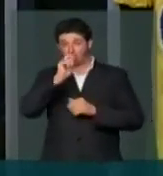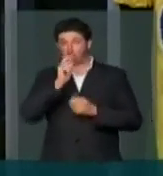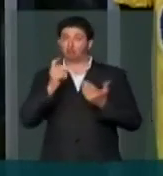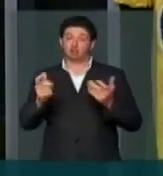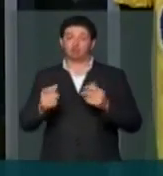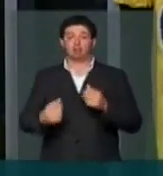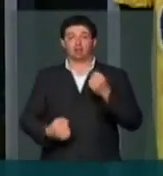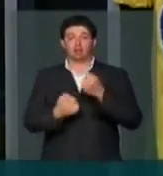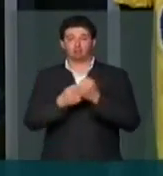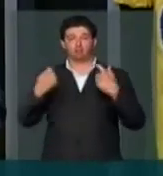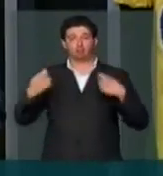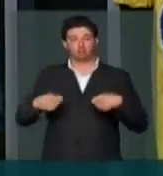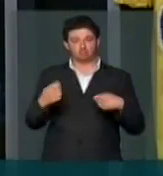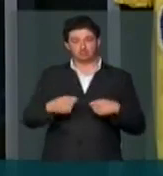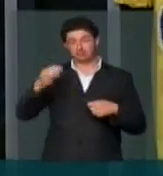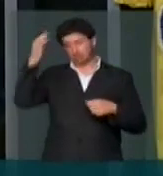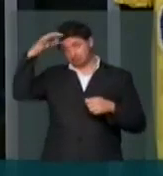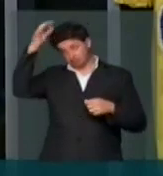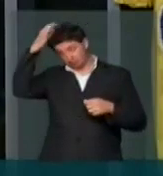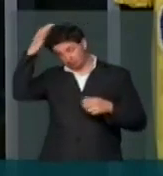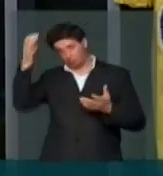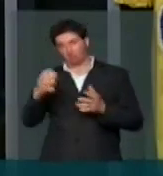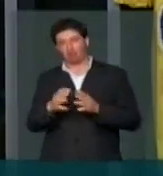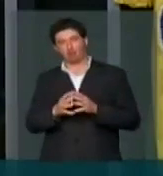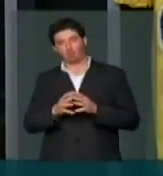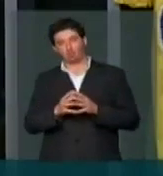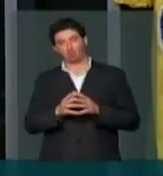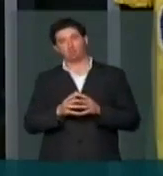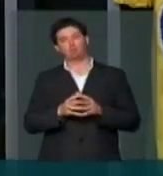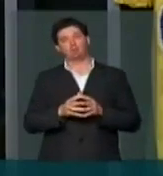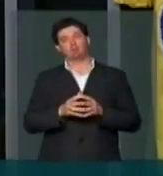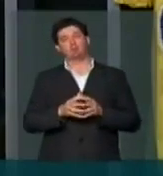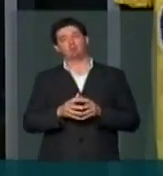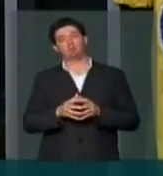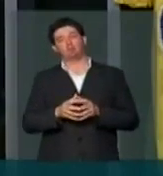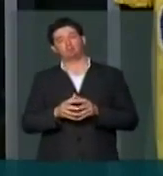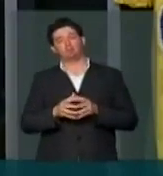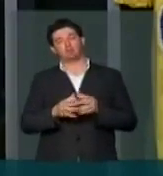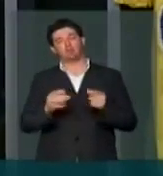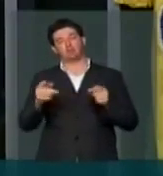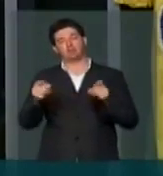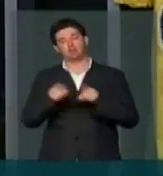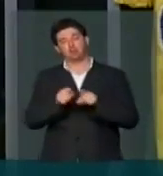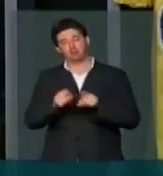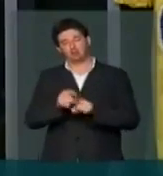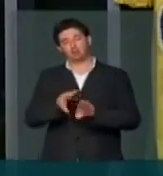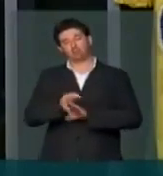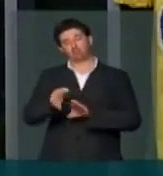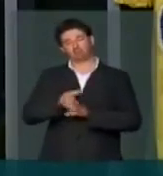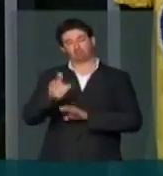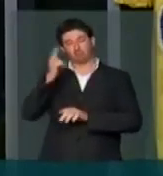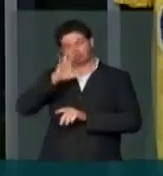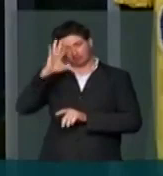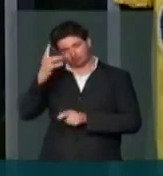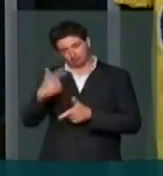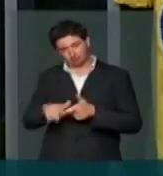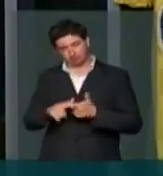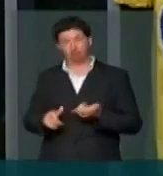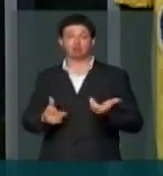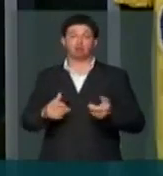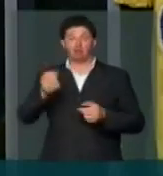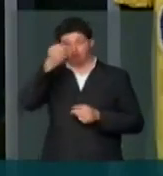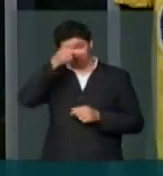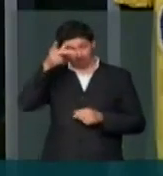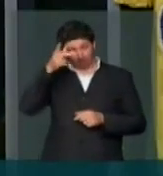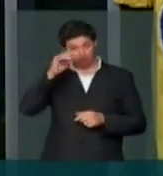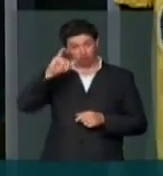precisa de apoio espiritual, precisa de apoio técnico e orientação para superar as suas dificuldades. A Prefeitura de Jaboatão de